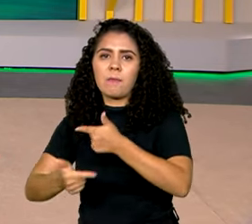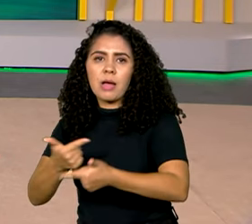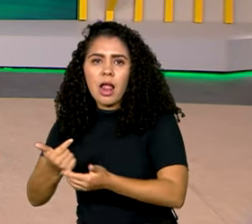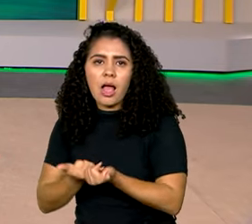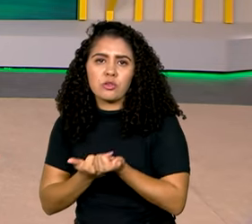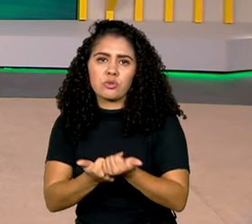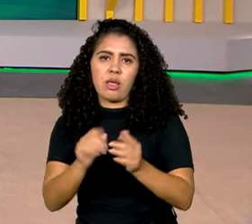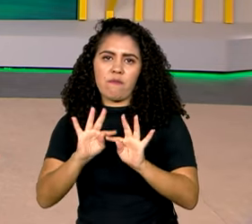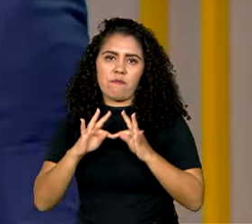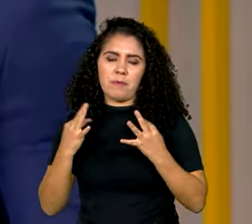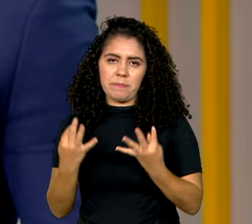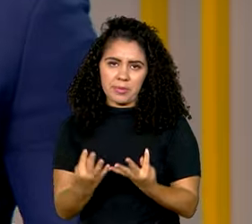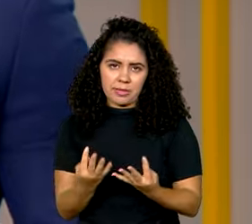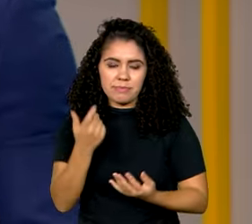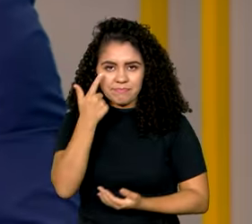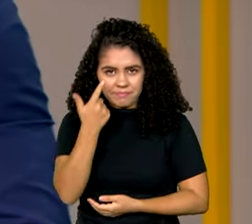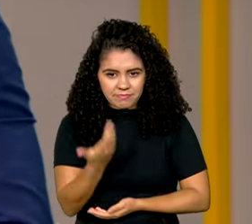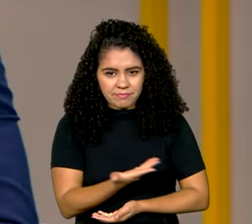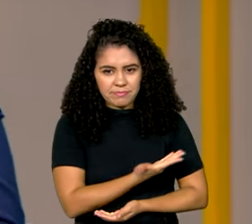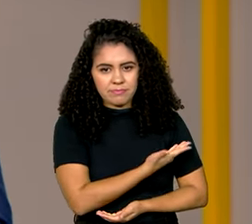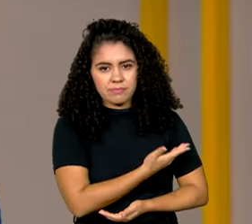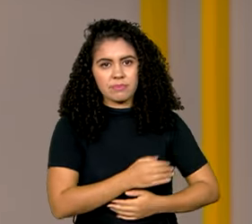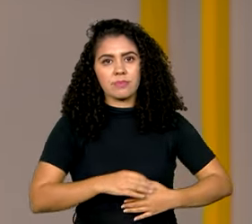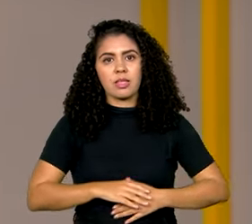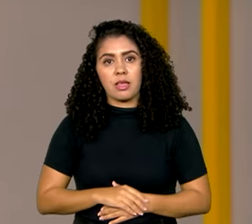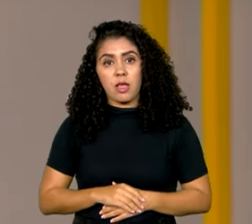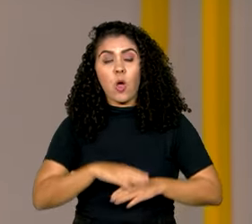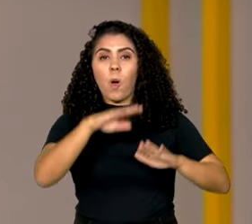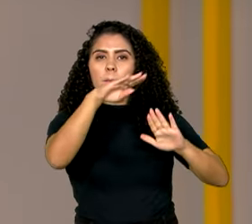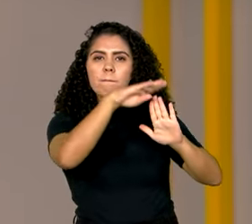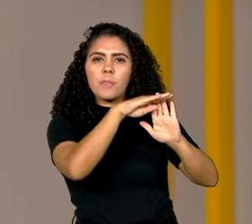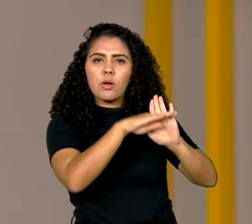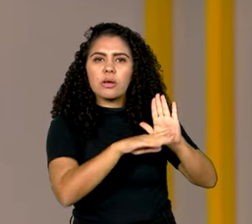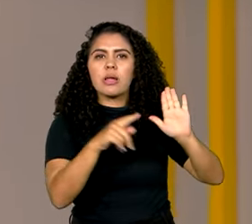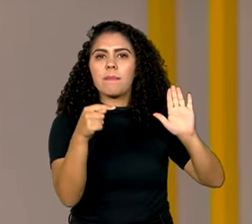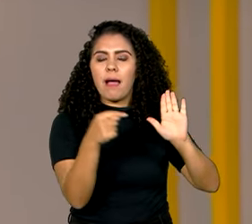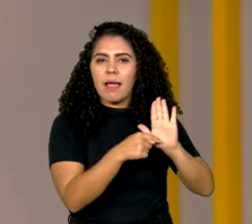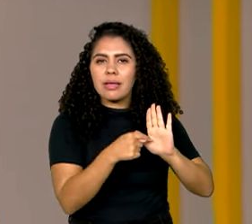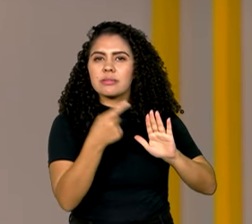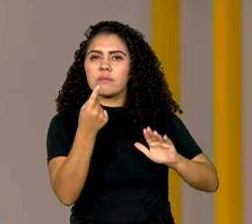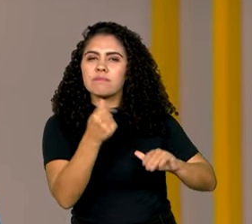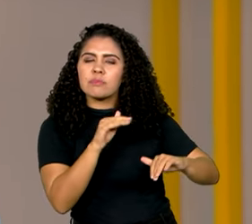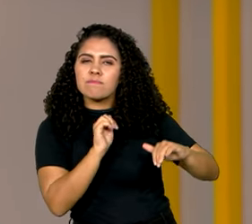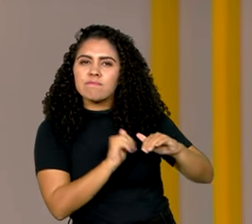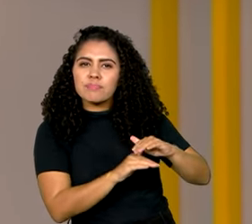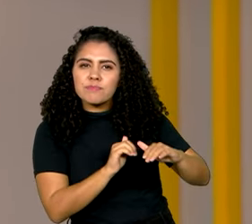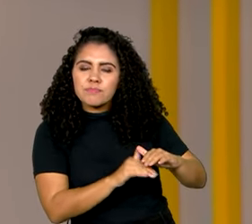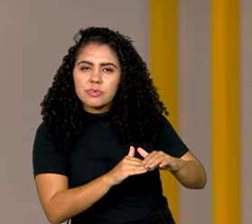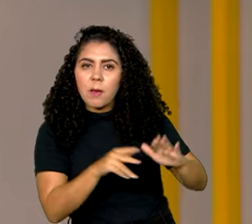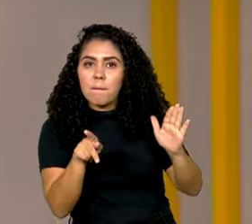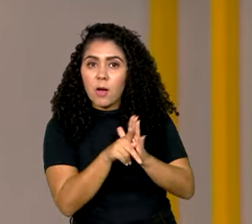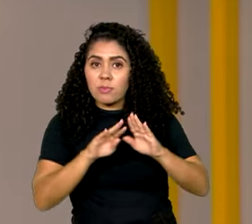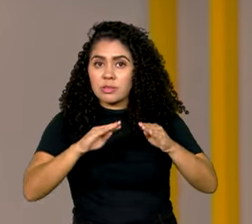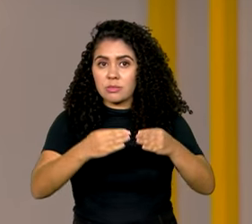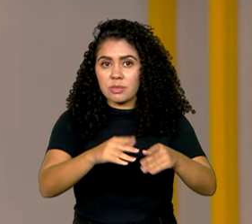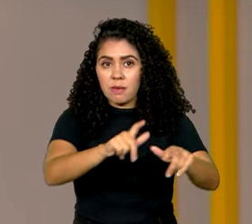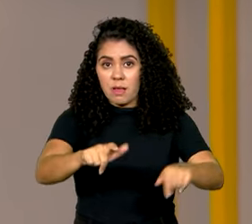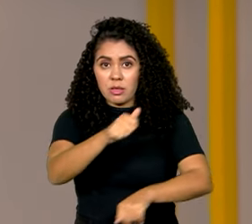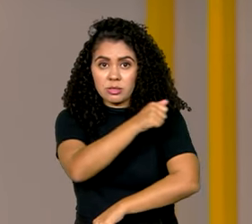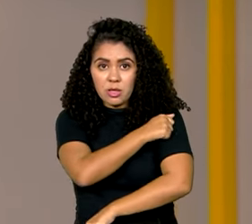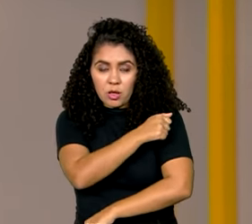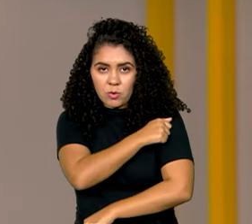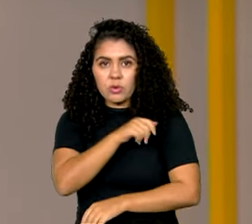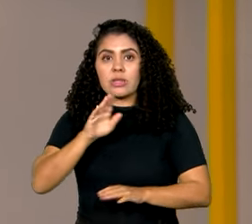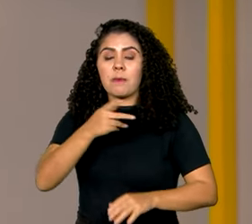sustento da família. Com o programa Pé de Meia, já sancionado pelo presidente Lula, o governo federal quer justamente